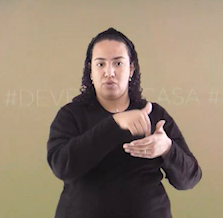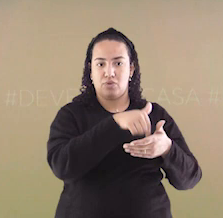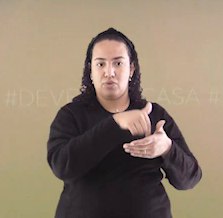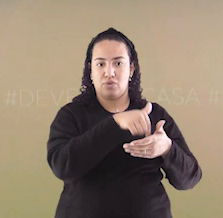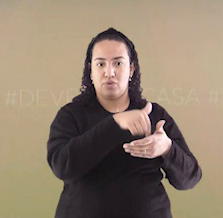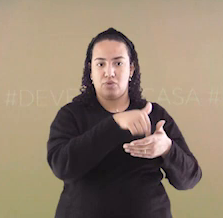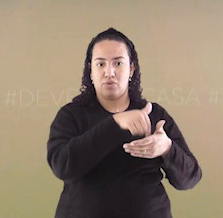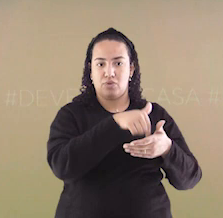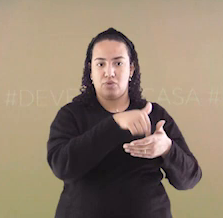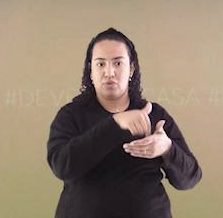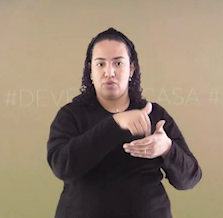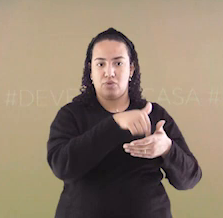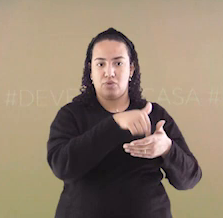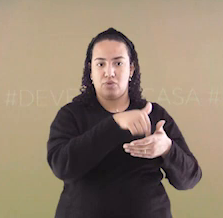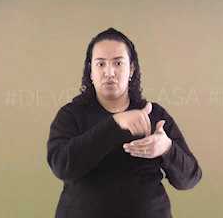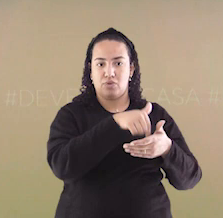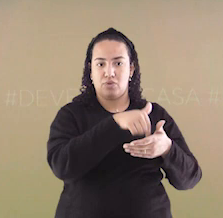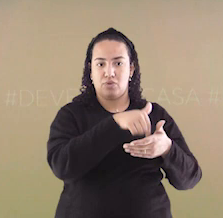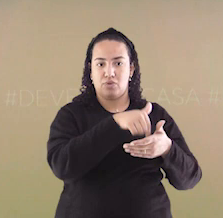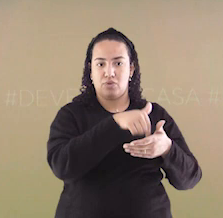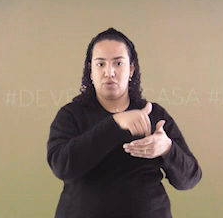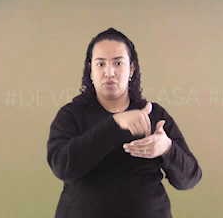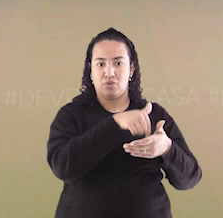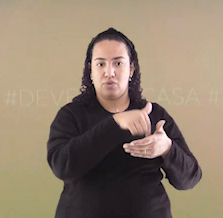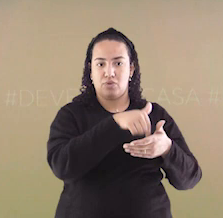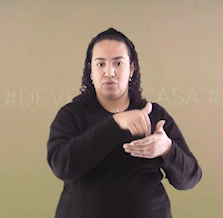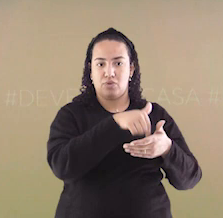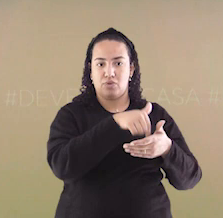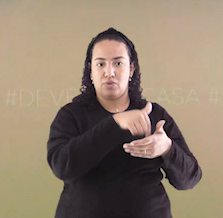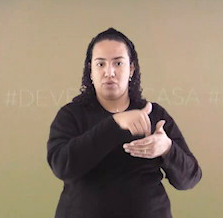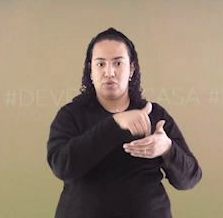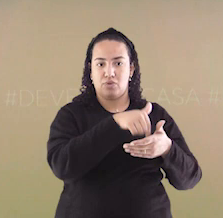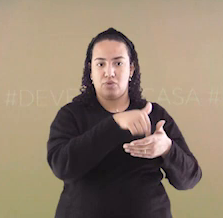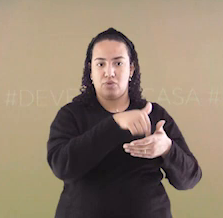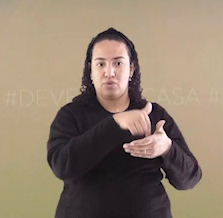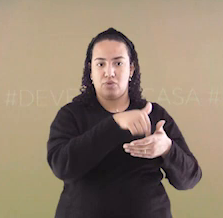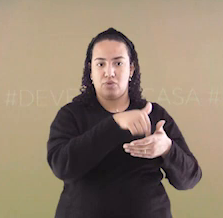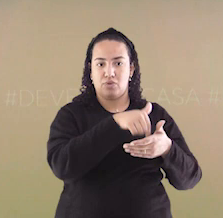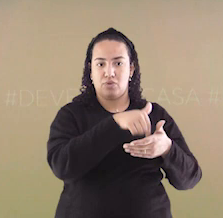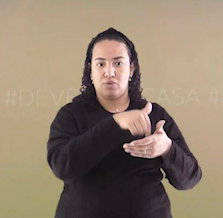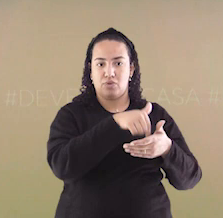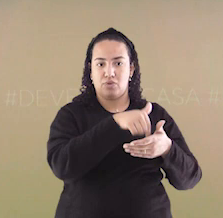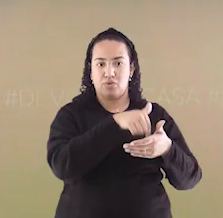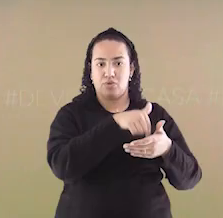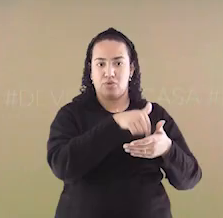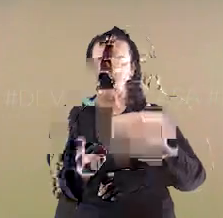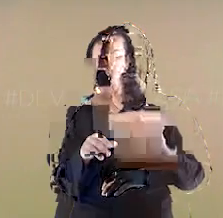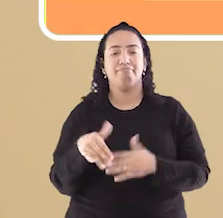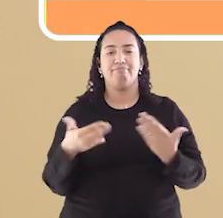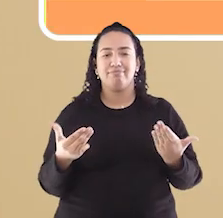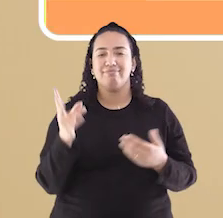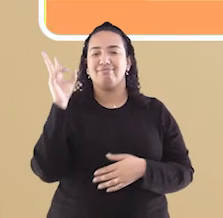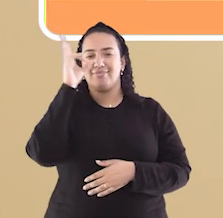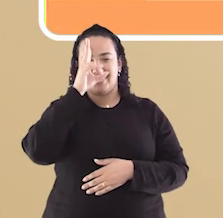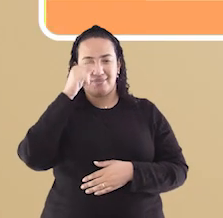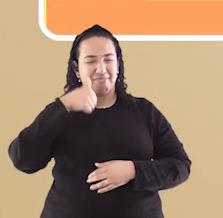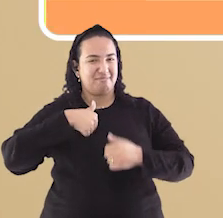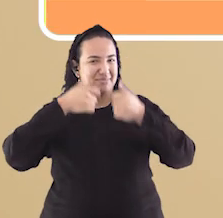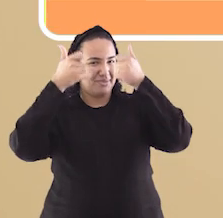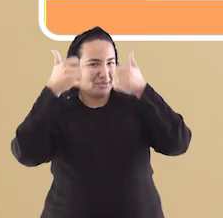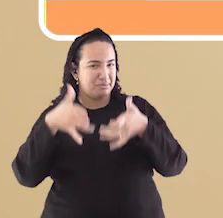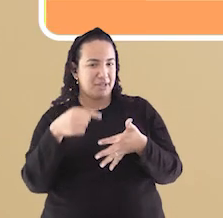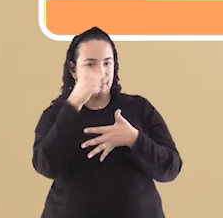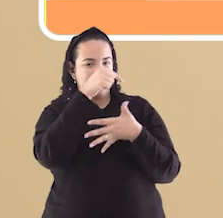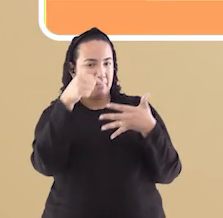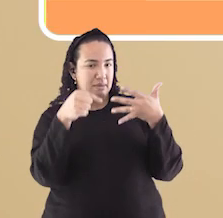em um dos exemplos falados anteriormente,